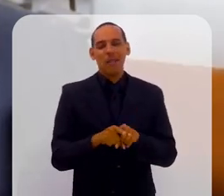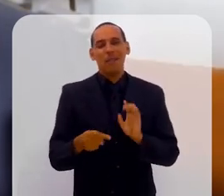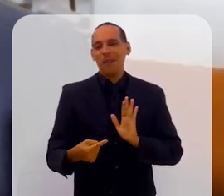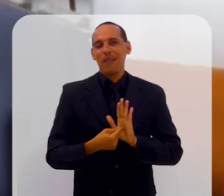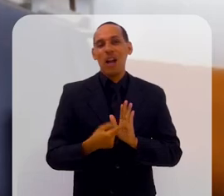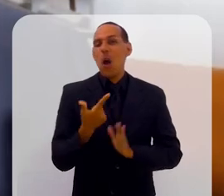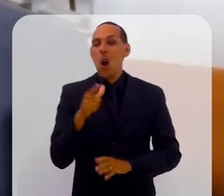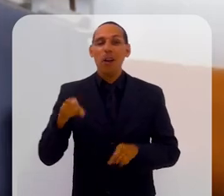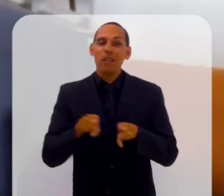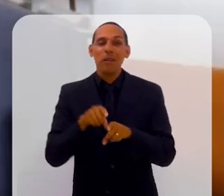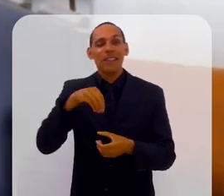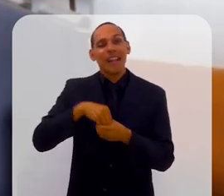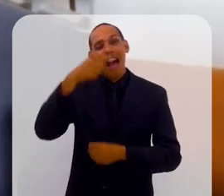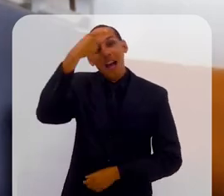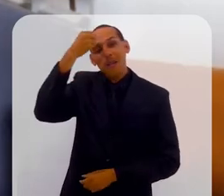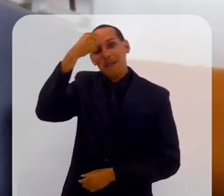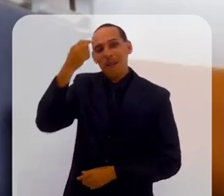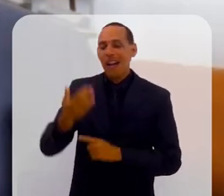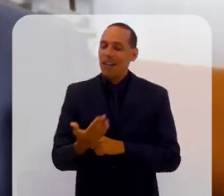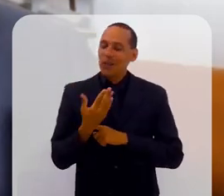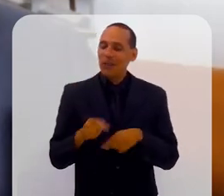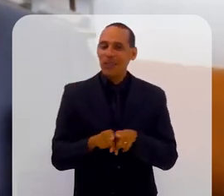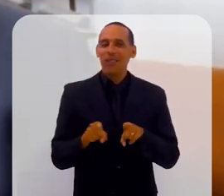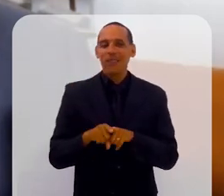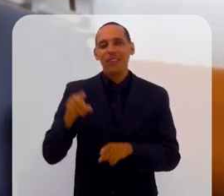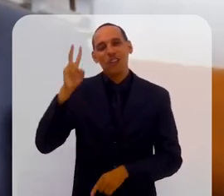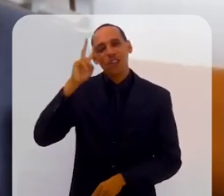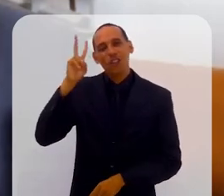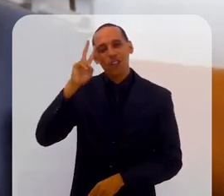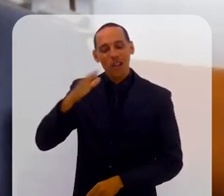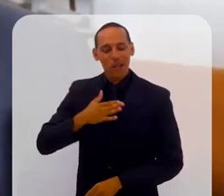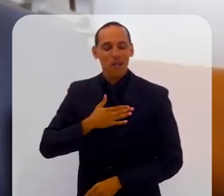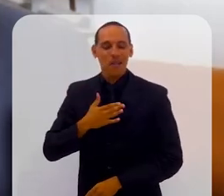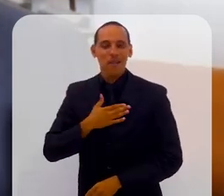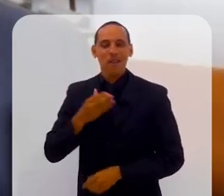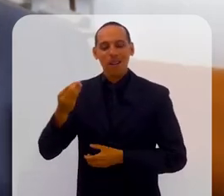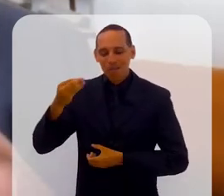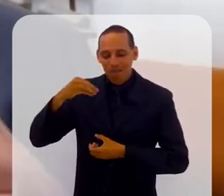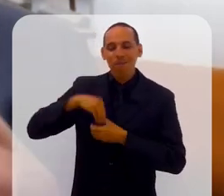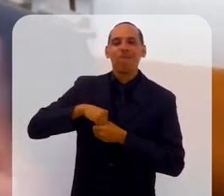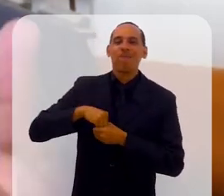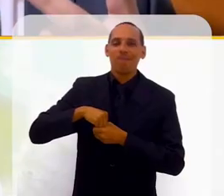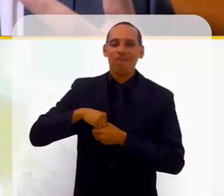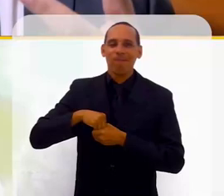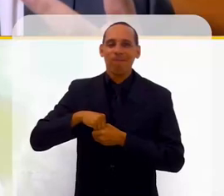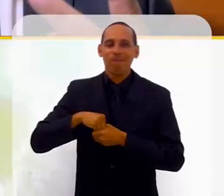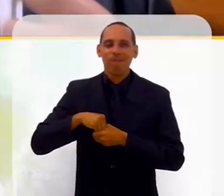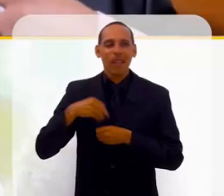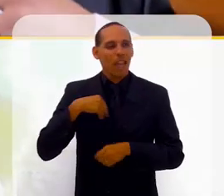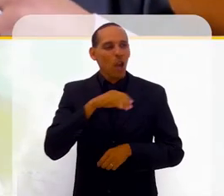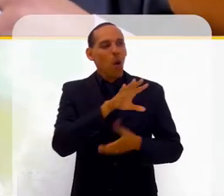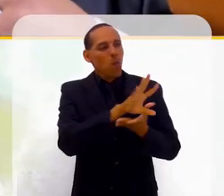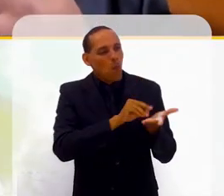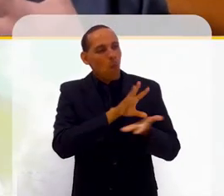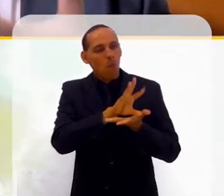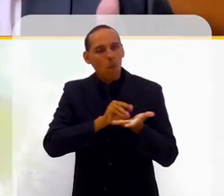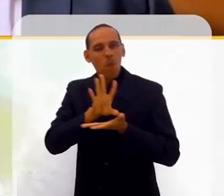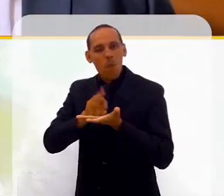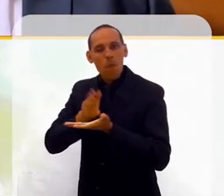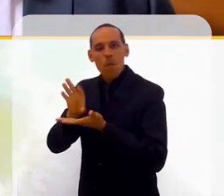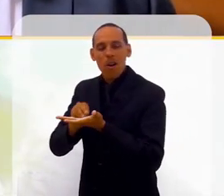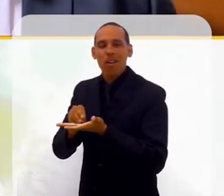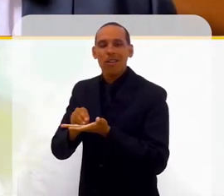vários professores da universidade também que fazem parte da, vamos dizer assim, tem muito deles no